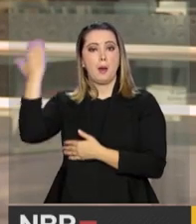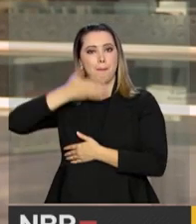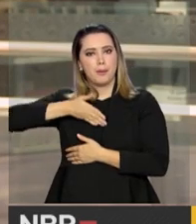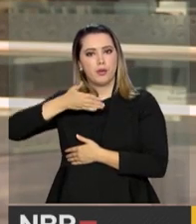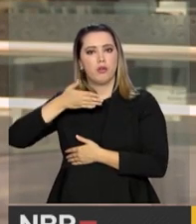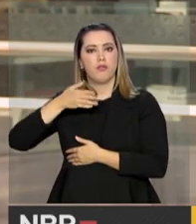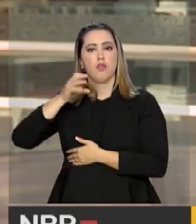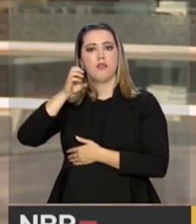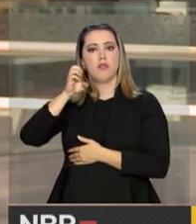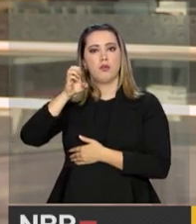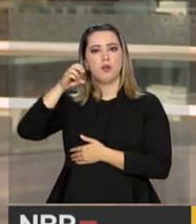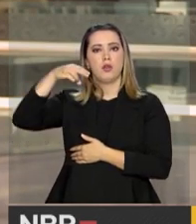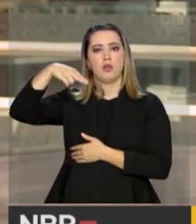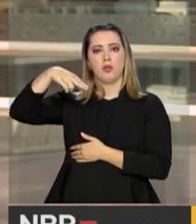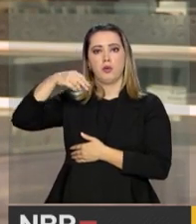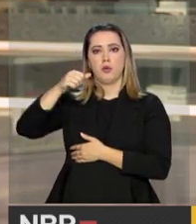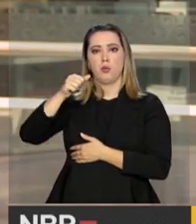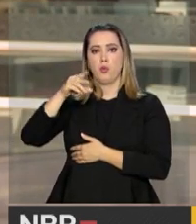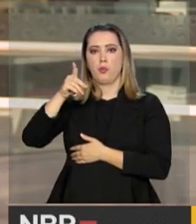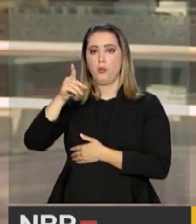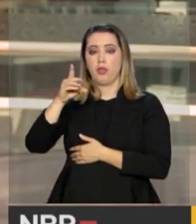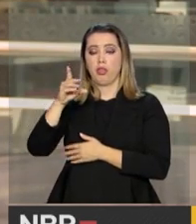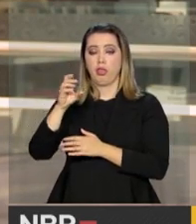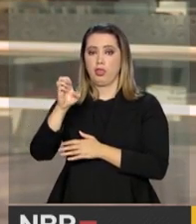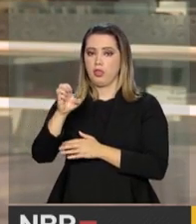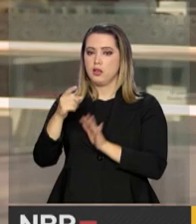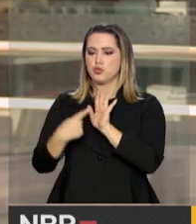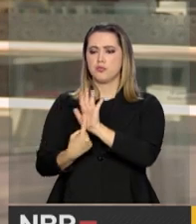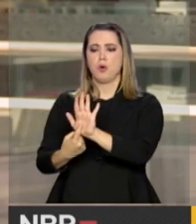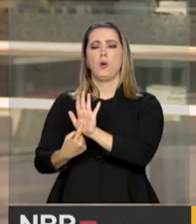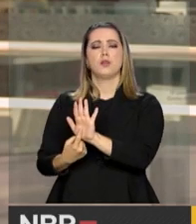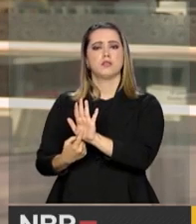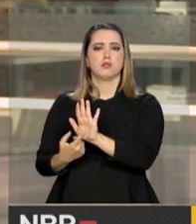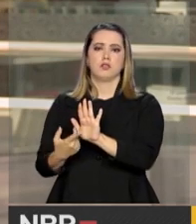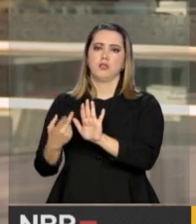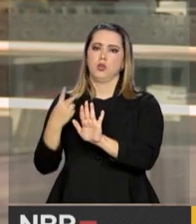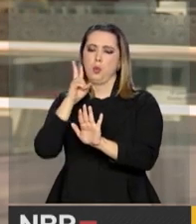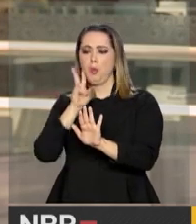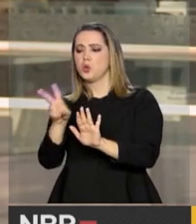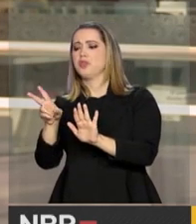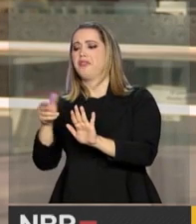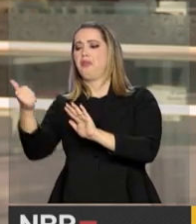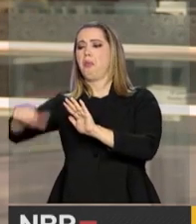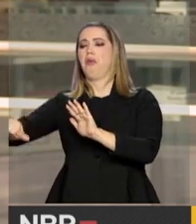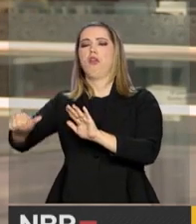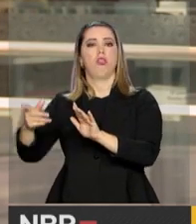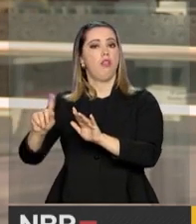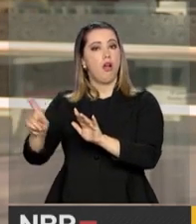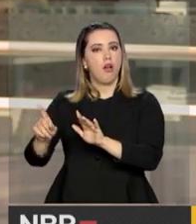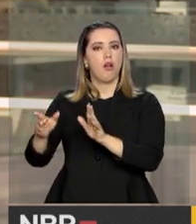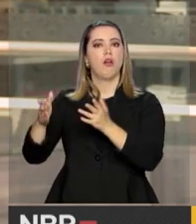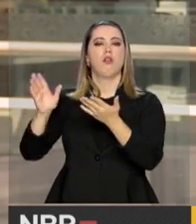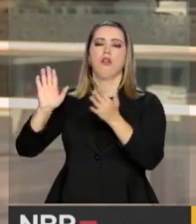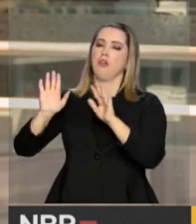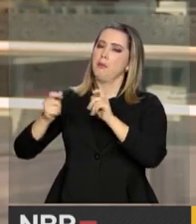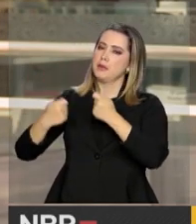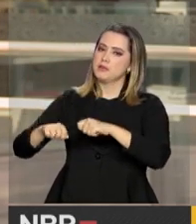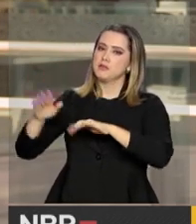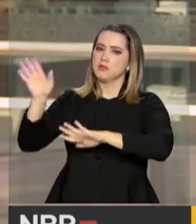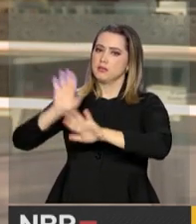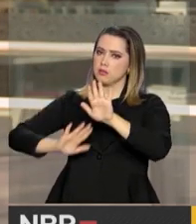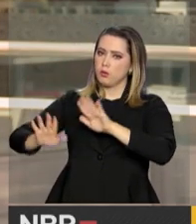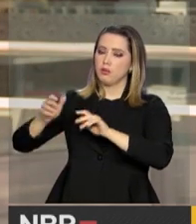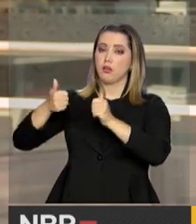ENAD mostra isso. Então, nós não podemos olhar e simplesmente dizer que a qualidade é inferior. Apesar de você realmente ter dito isso acontecer, que as